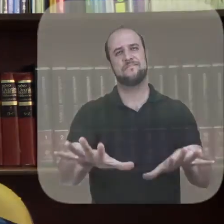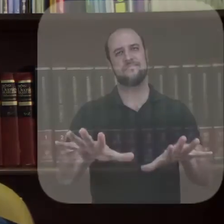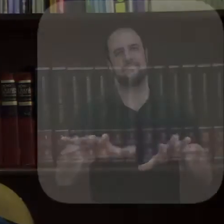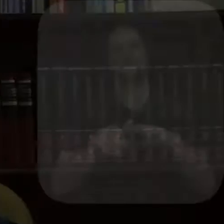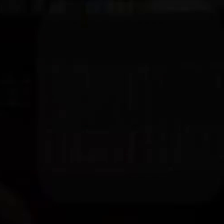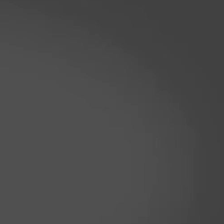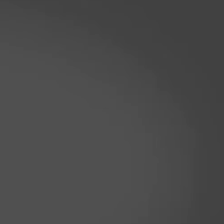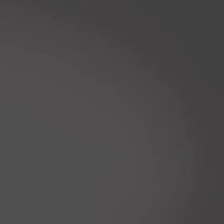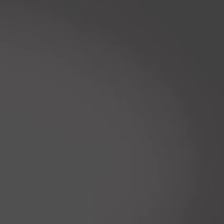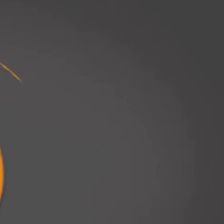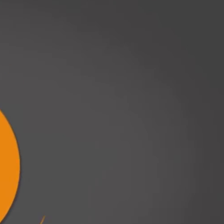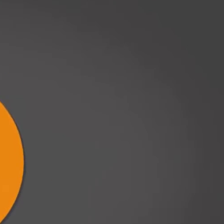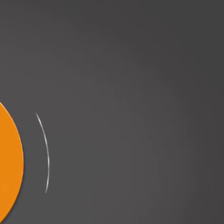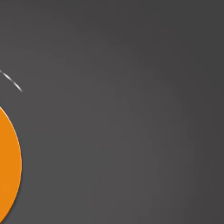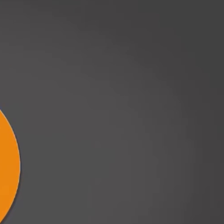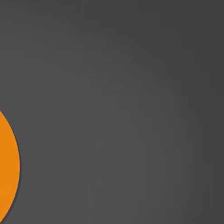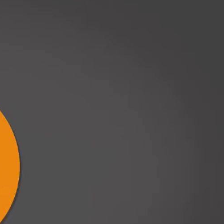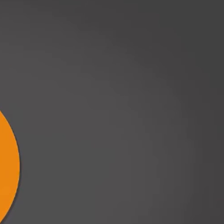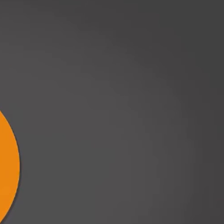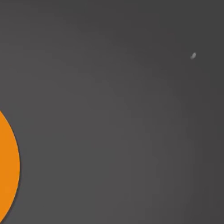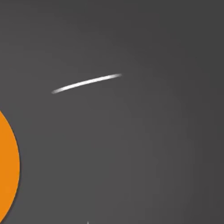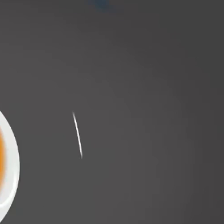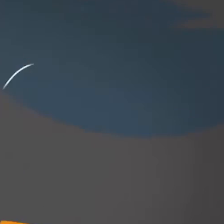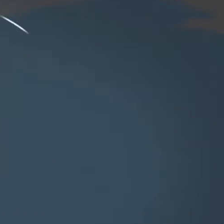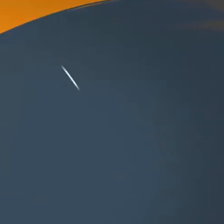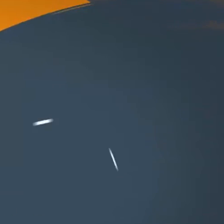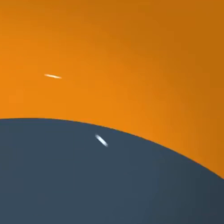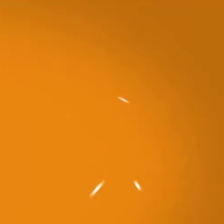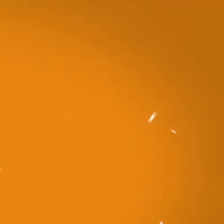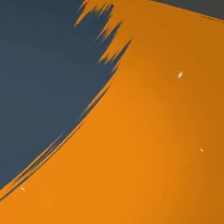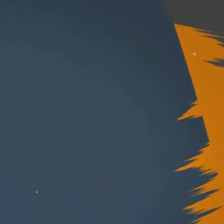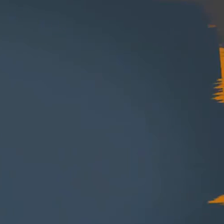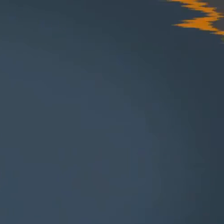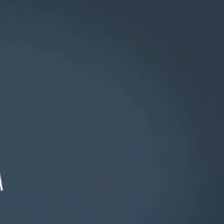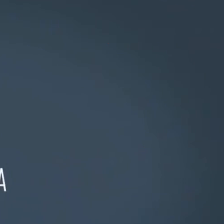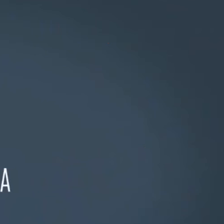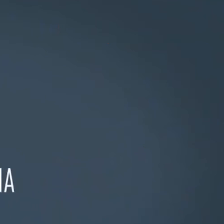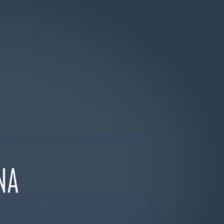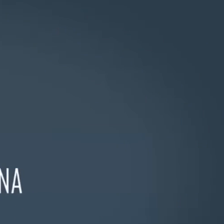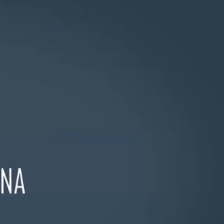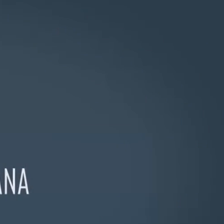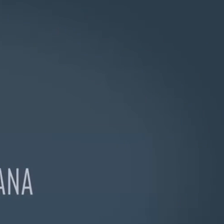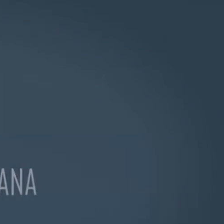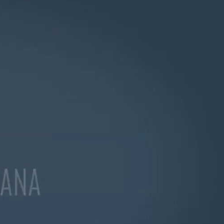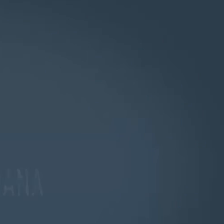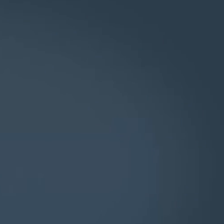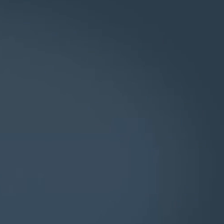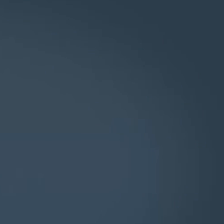o abençoe. Ligue-se cada dia Deus sua